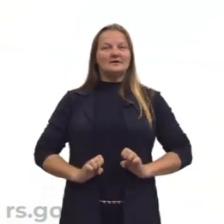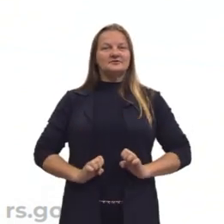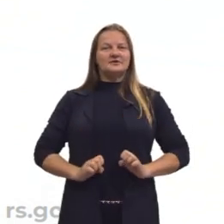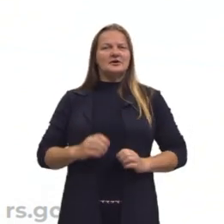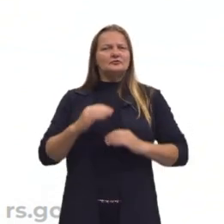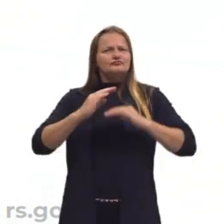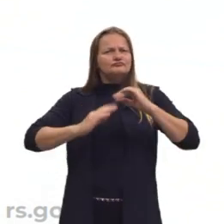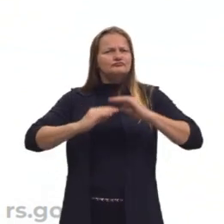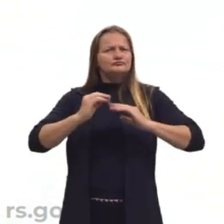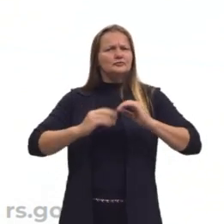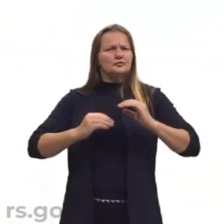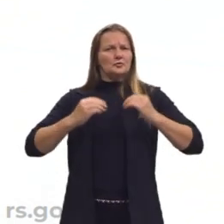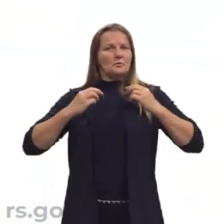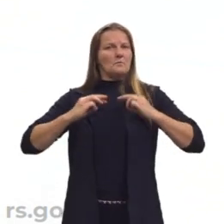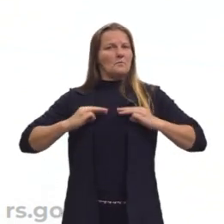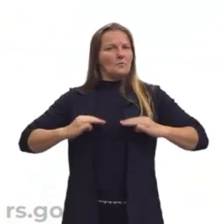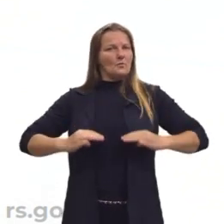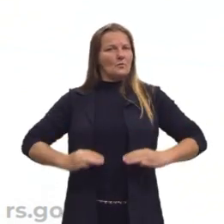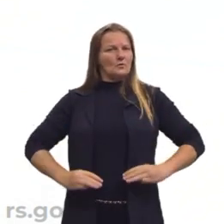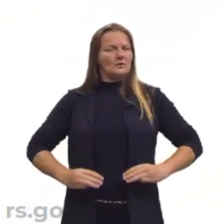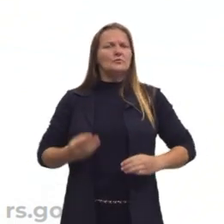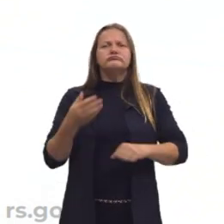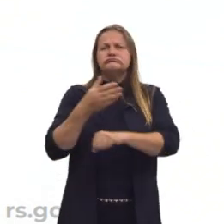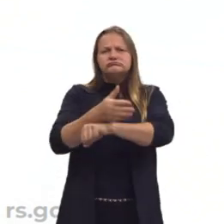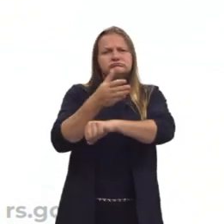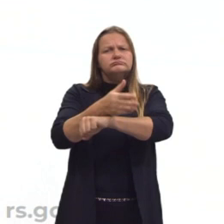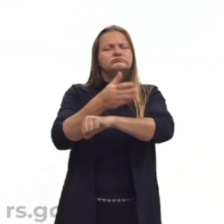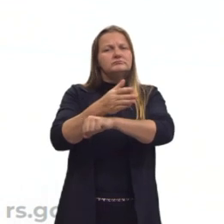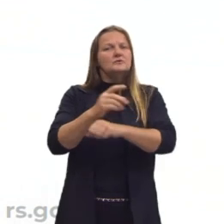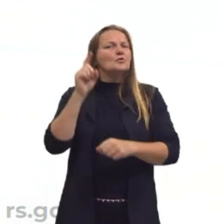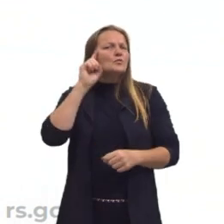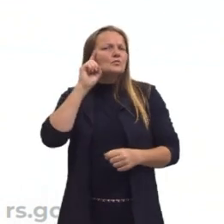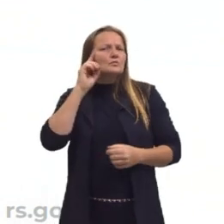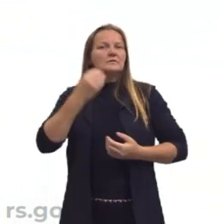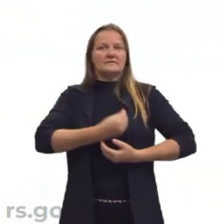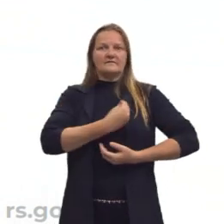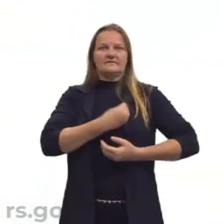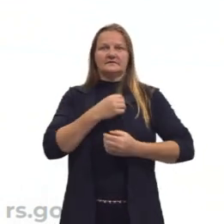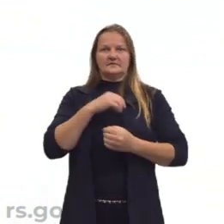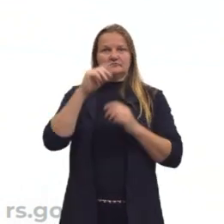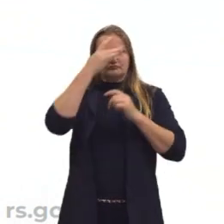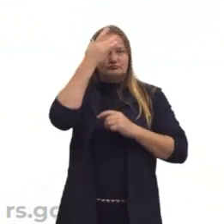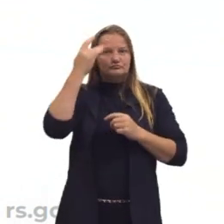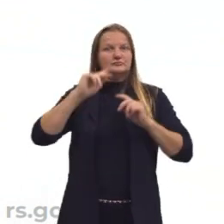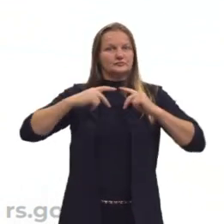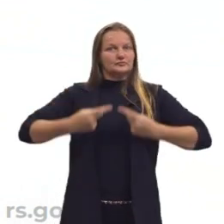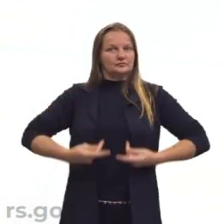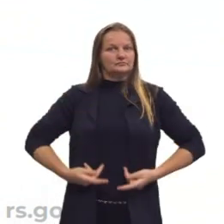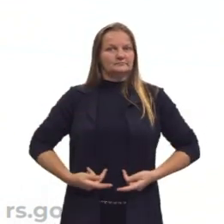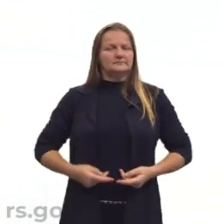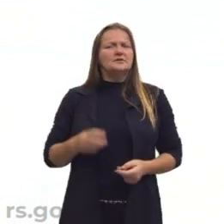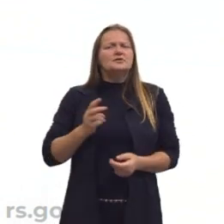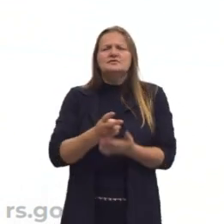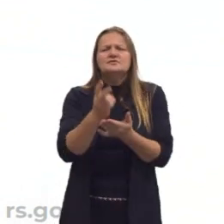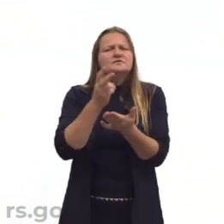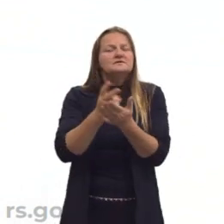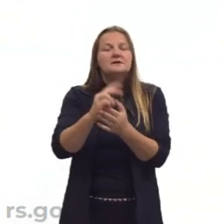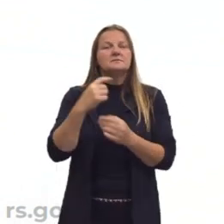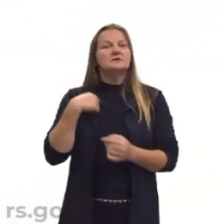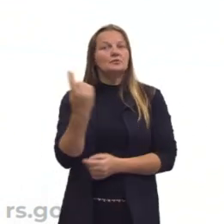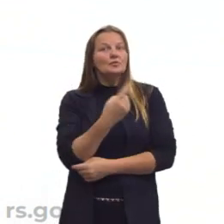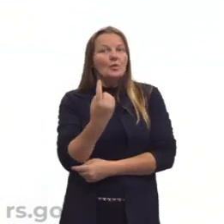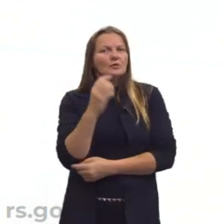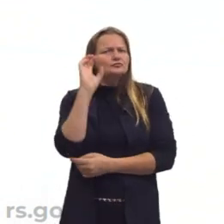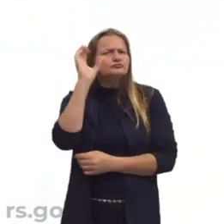aplicação moral sempre estiveram presentes no cotidiano humano. Nós estamos constantemente tomando decisões,